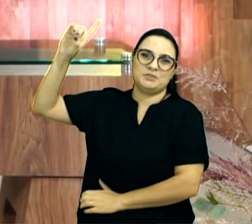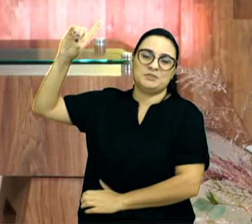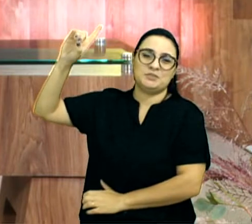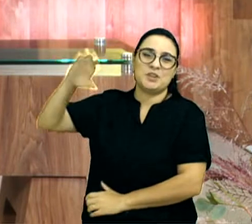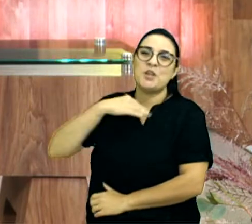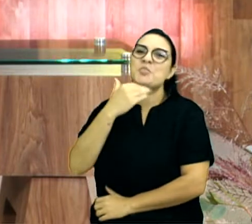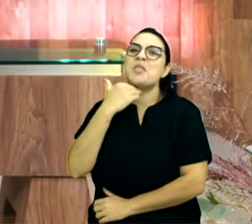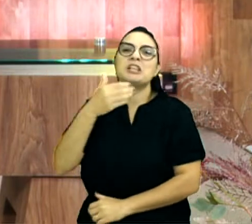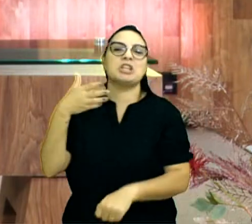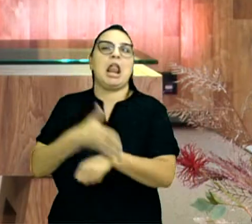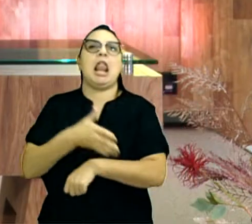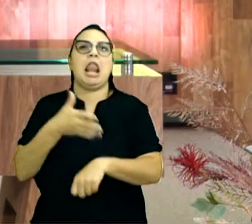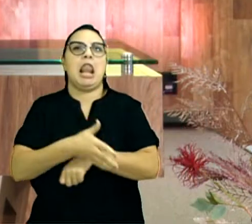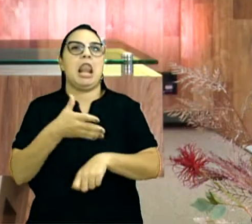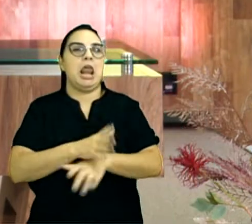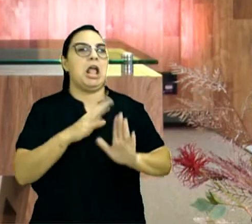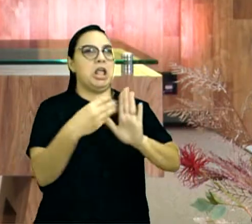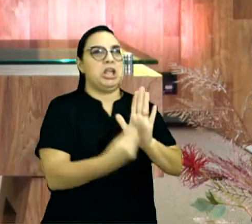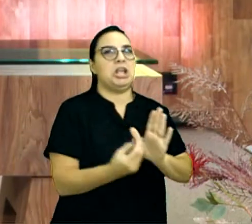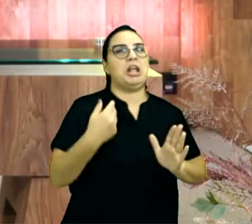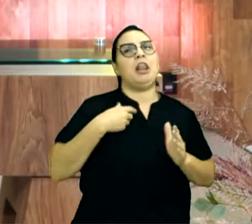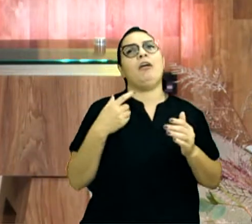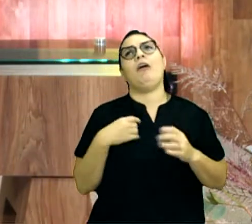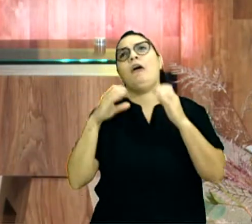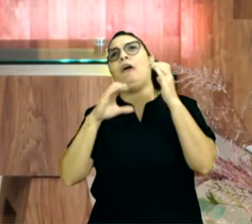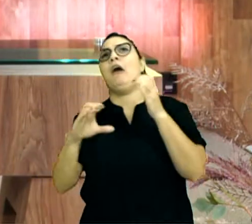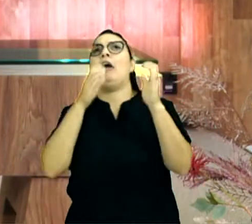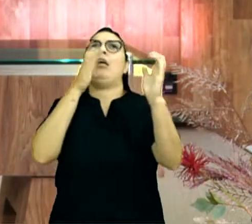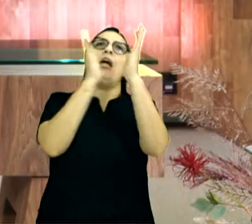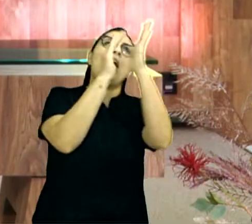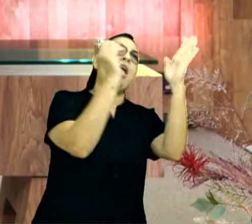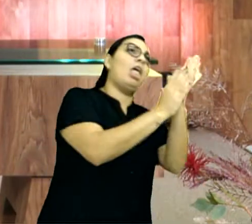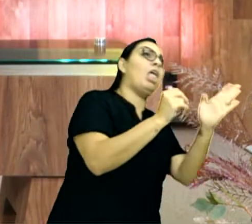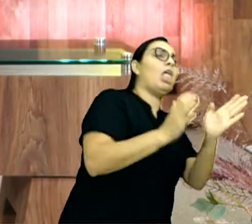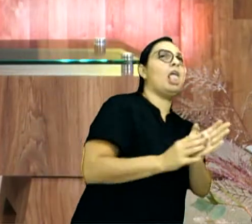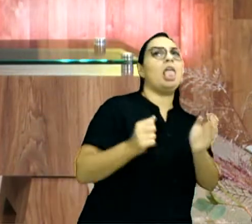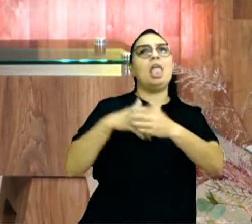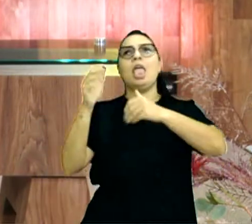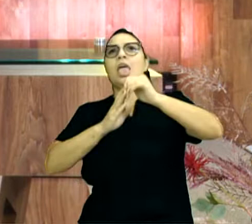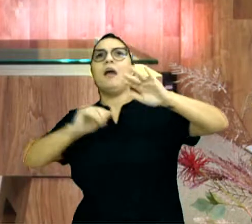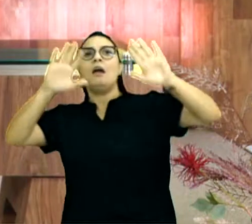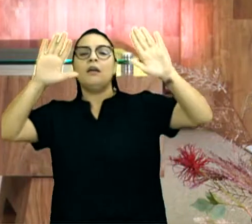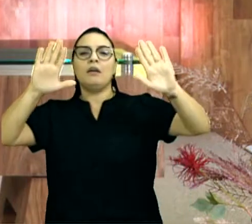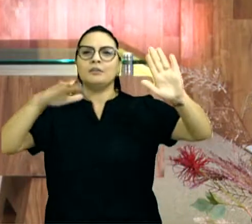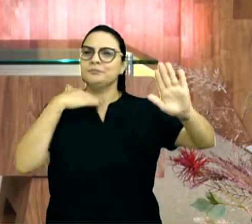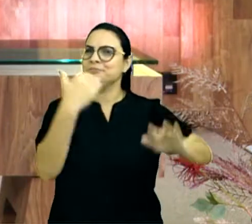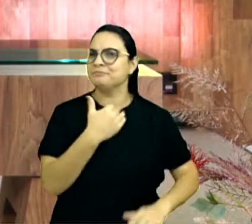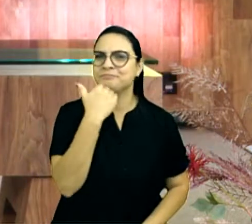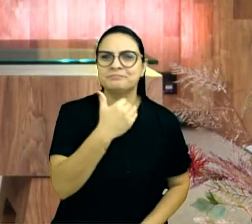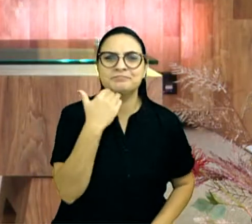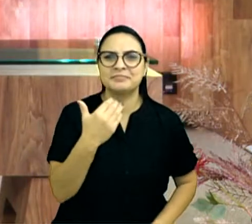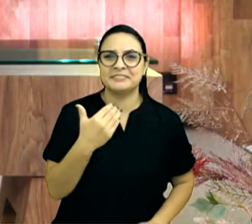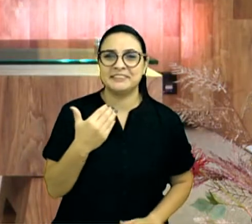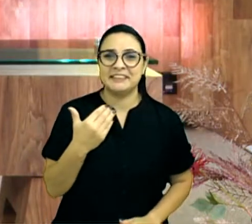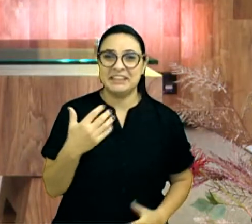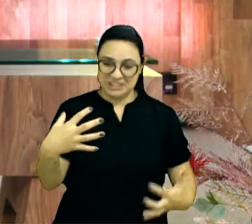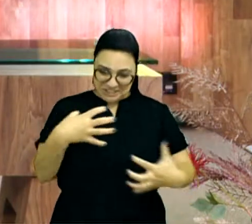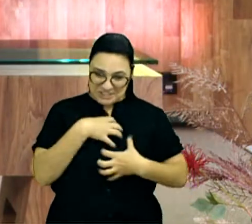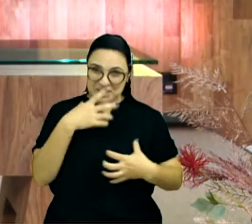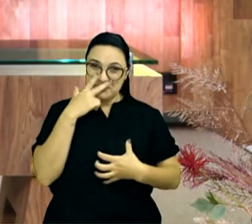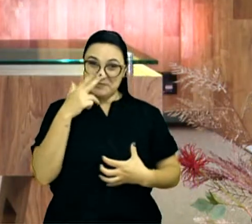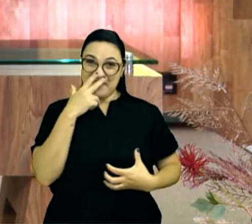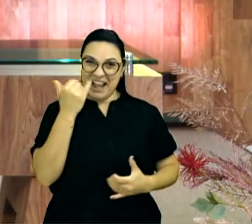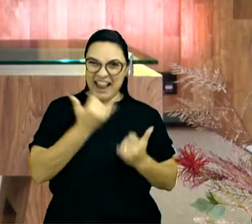igreja, nem todo o que diz Senhor, que canta bonito, que levanta as mãos, nem todo o que tem uma aparência de crente,